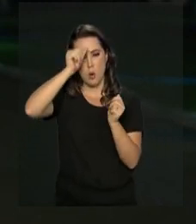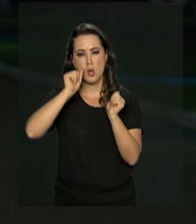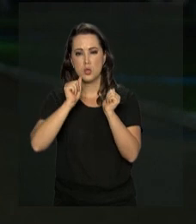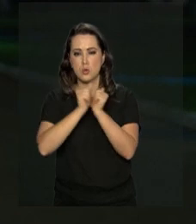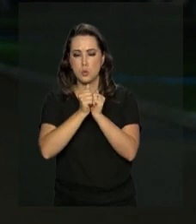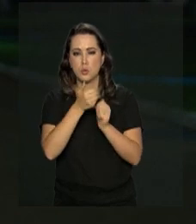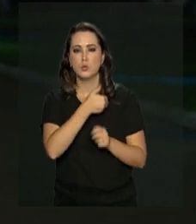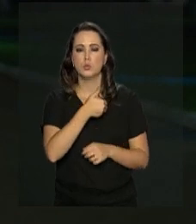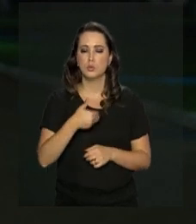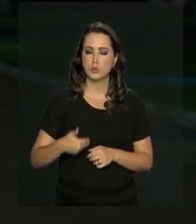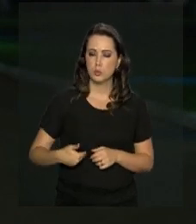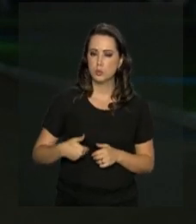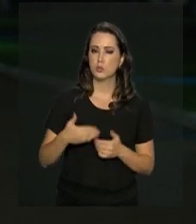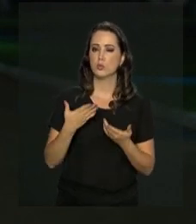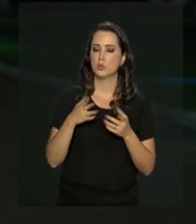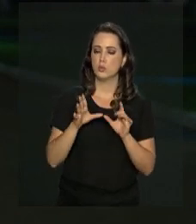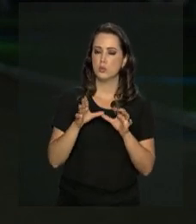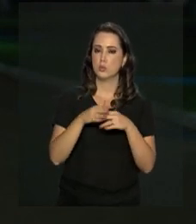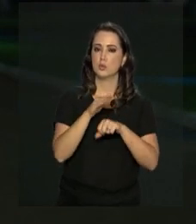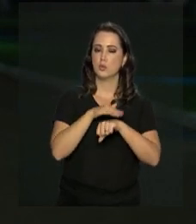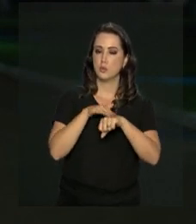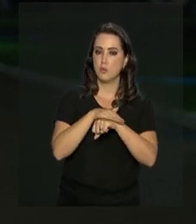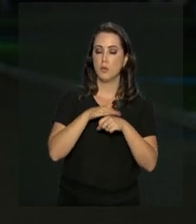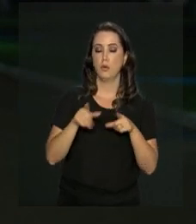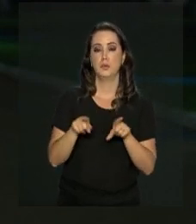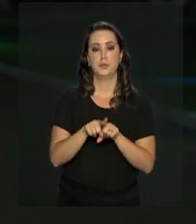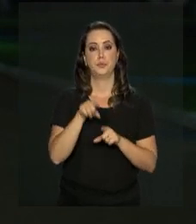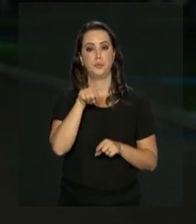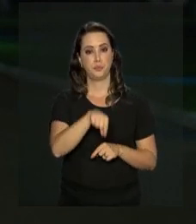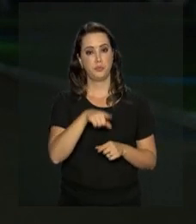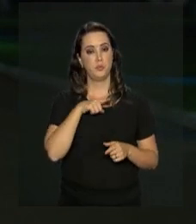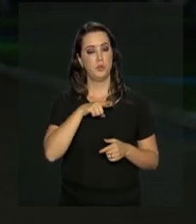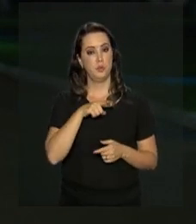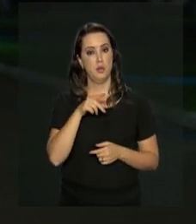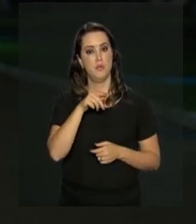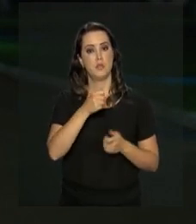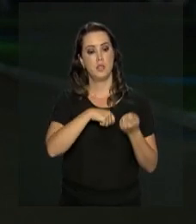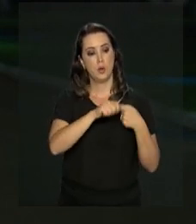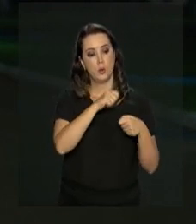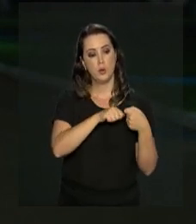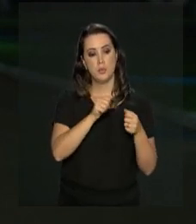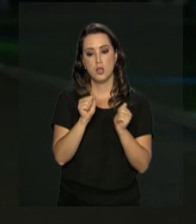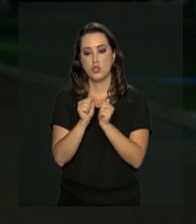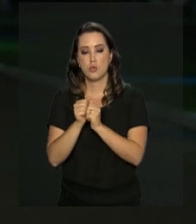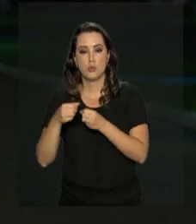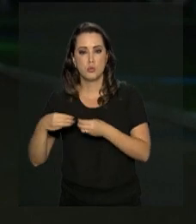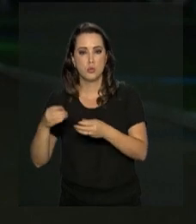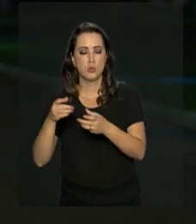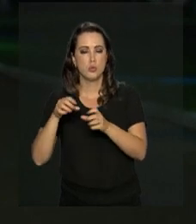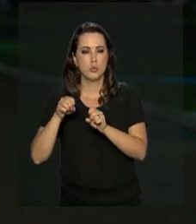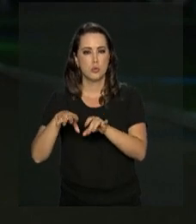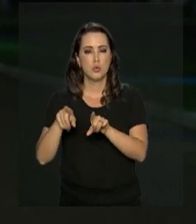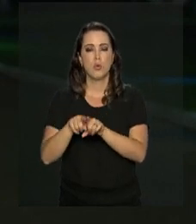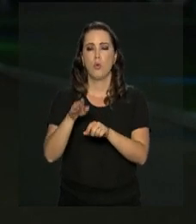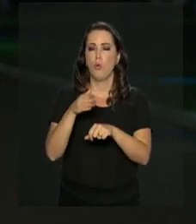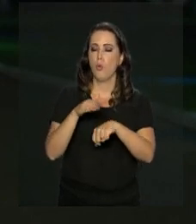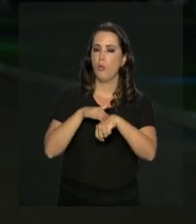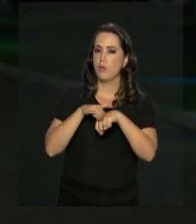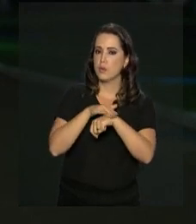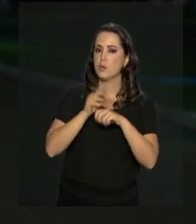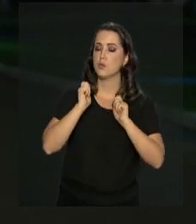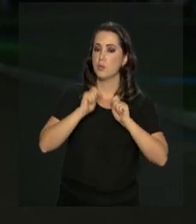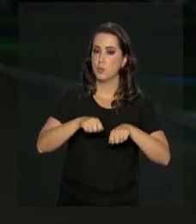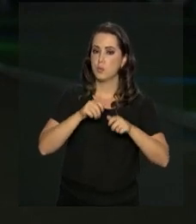Colnago, se reuniu com o futuro ministro da Economia, Paulo Guedes. Colnago conversou com a equipe de transição sobre